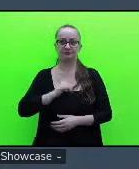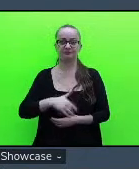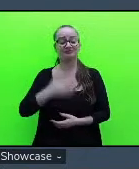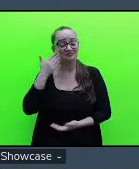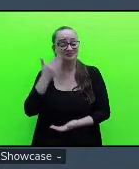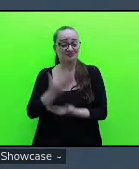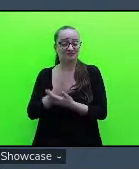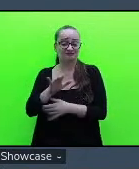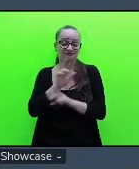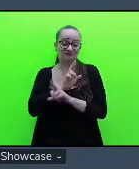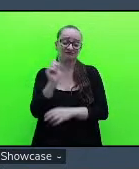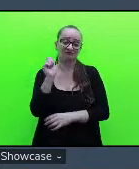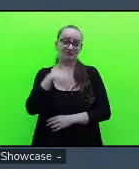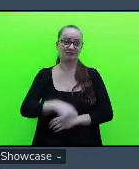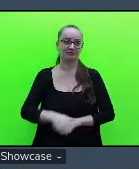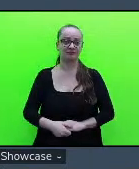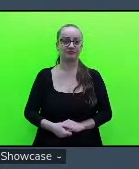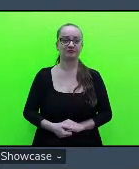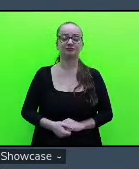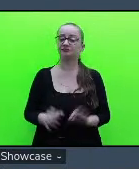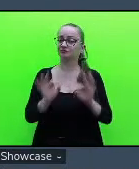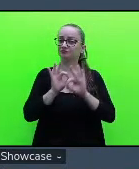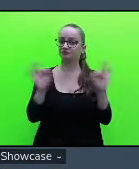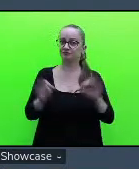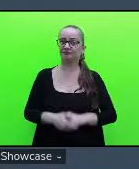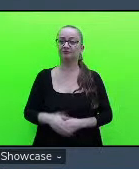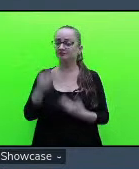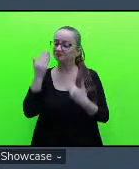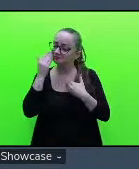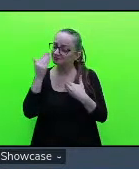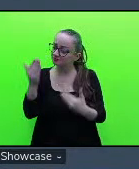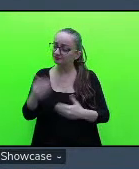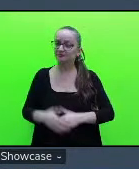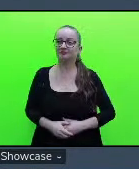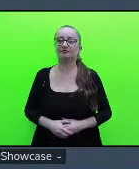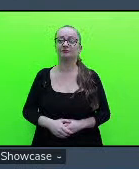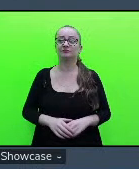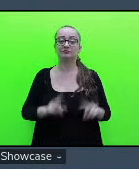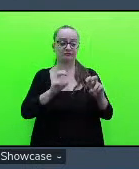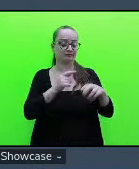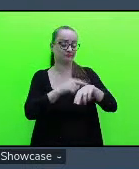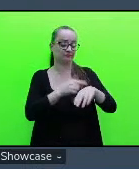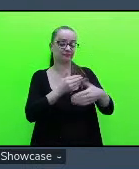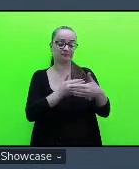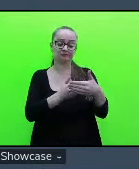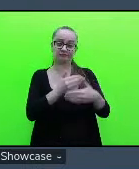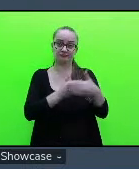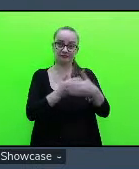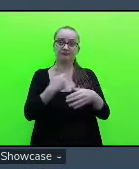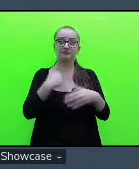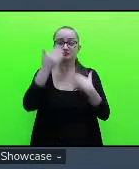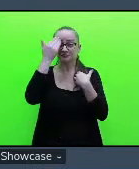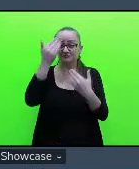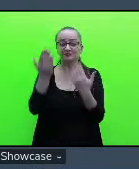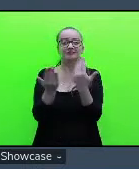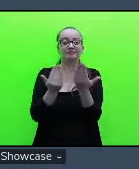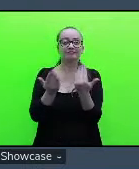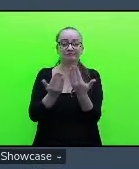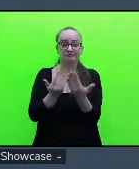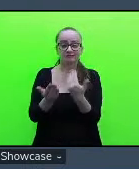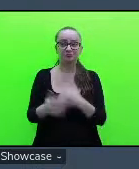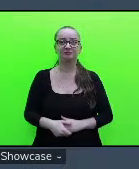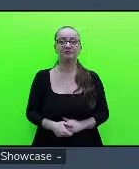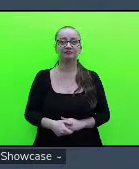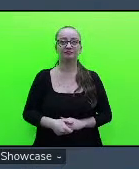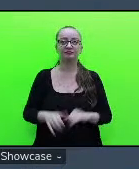te responder tá ótimo Mariana obrigada nem razão do tempo também mas te agradeço pelo diálogo também mais uma vez